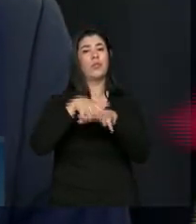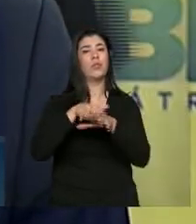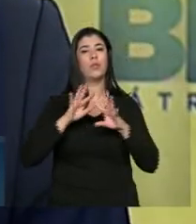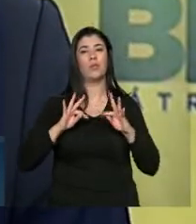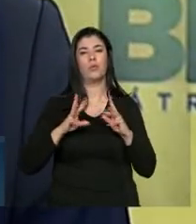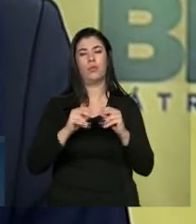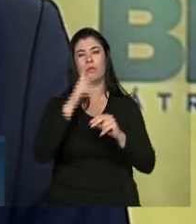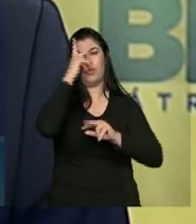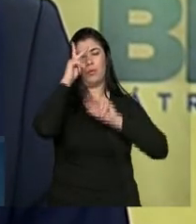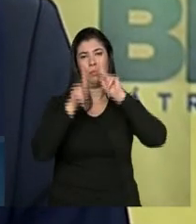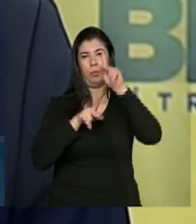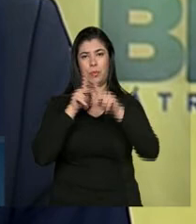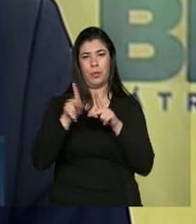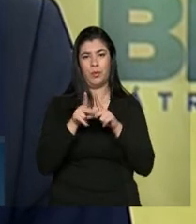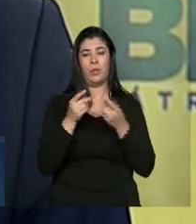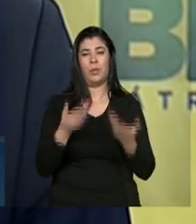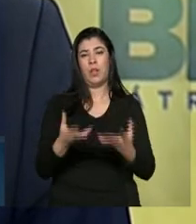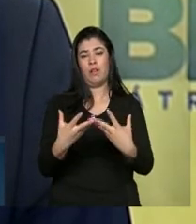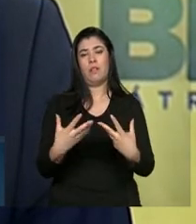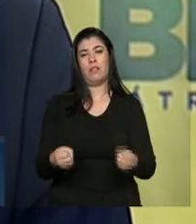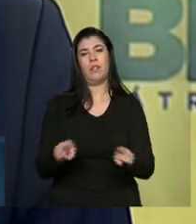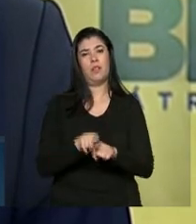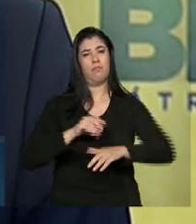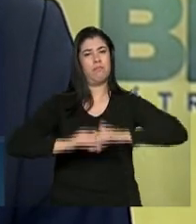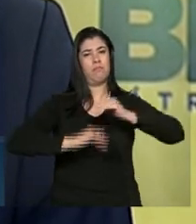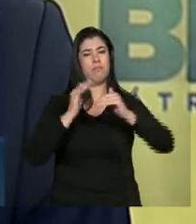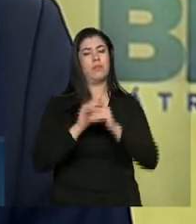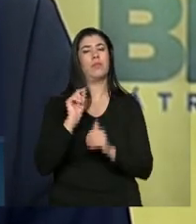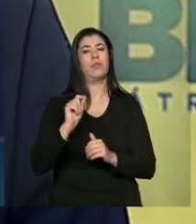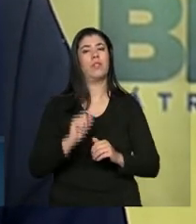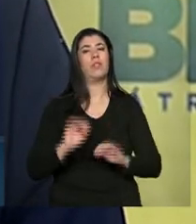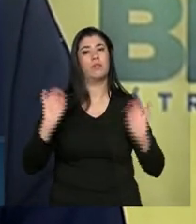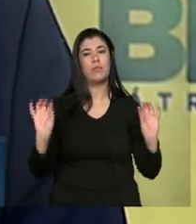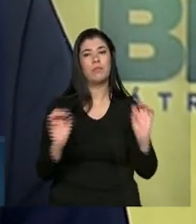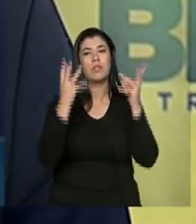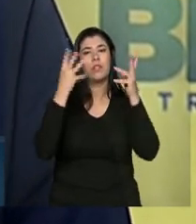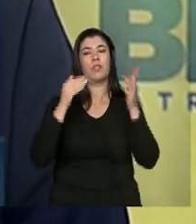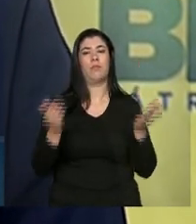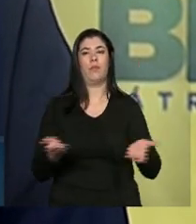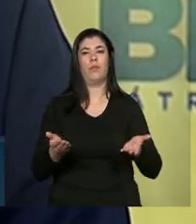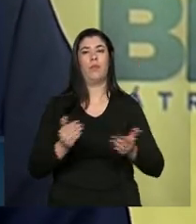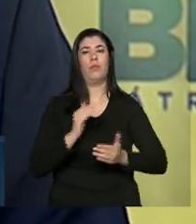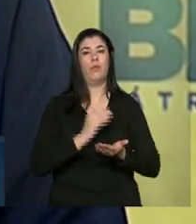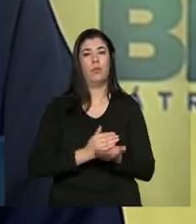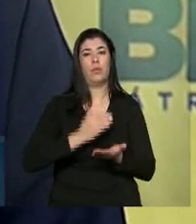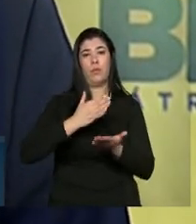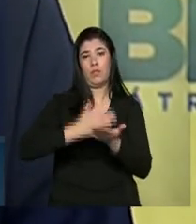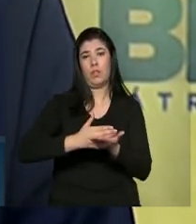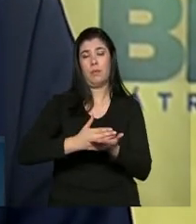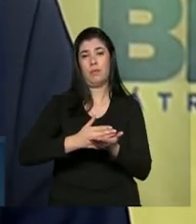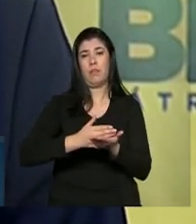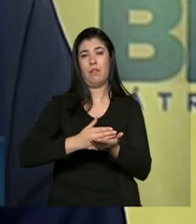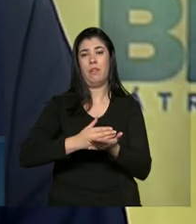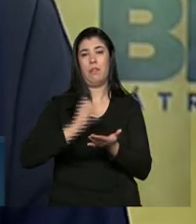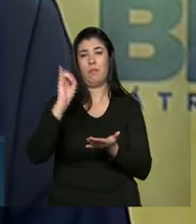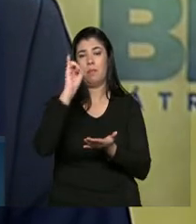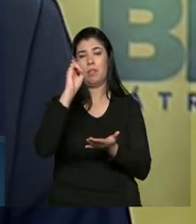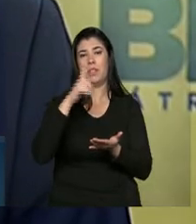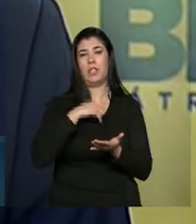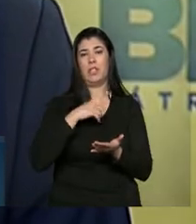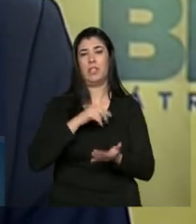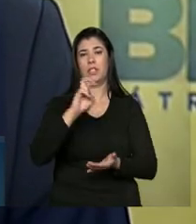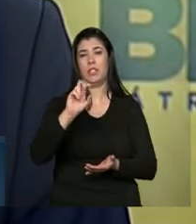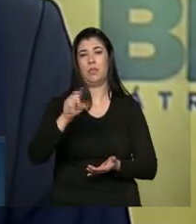permite avanços dos quais vamos celebrar hoje uma etapa importante. 5.306